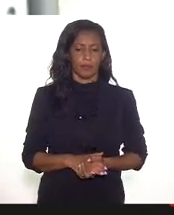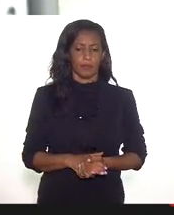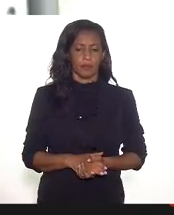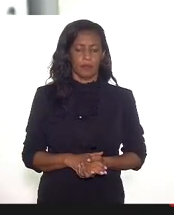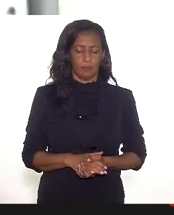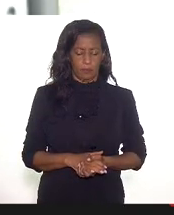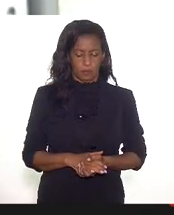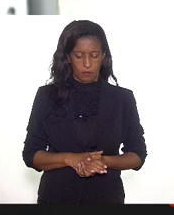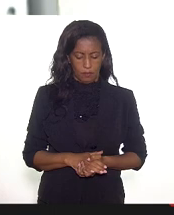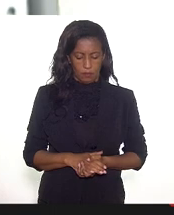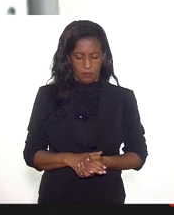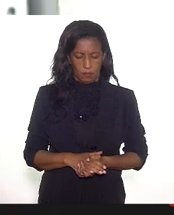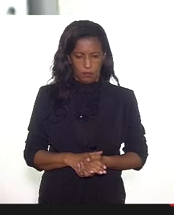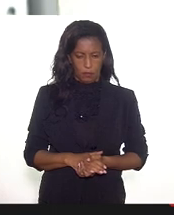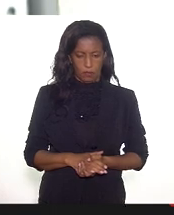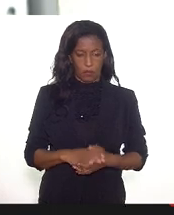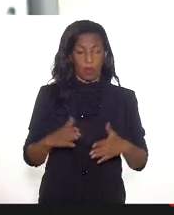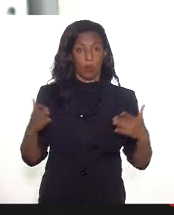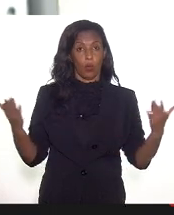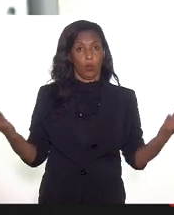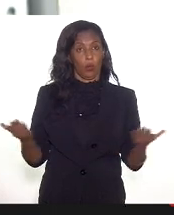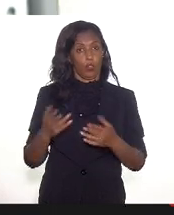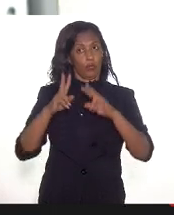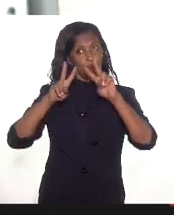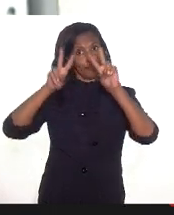o ICOM hoje tem como tema